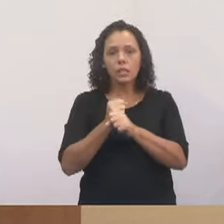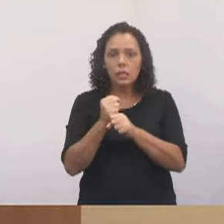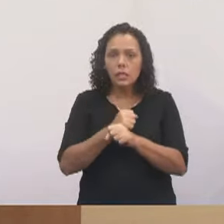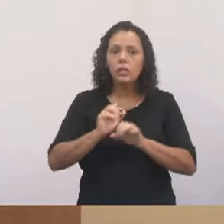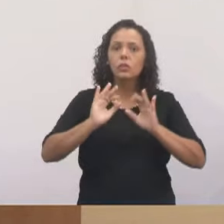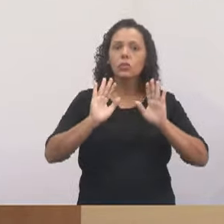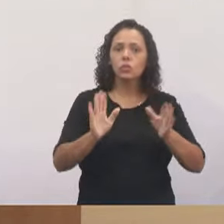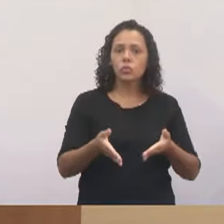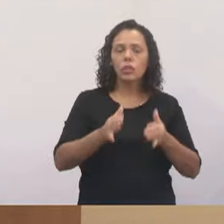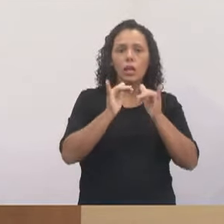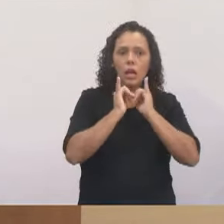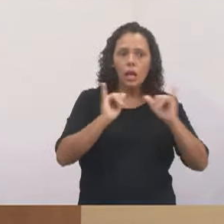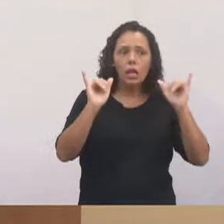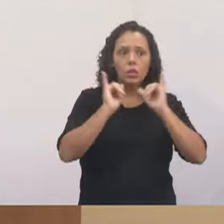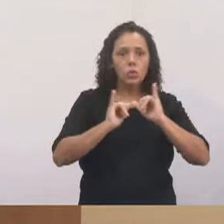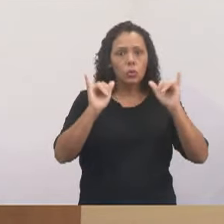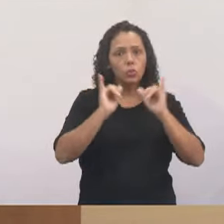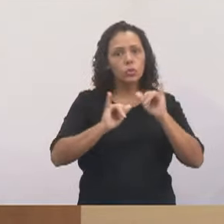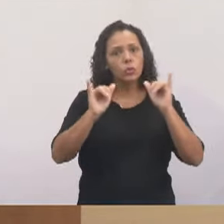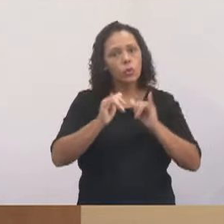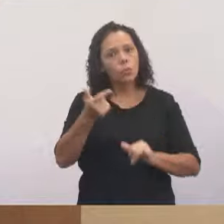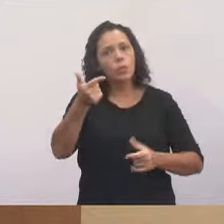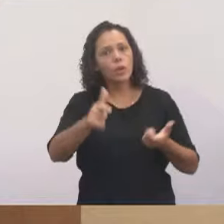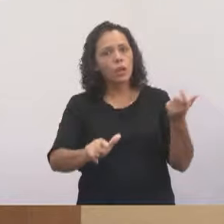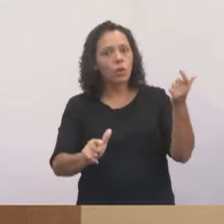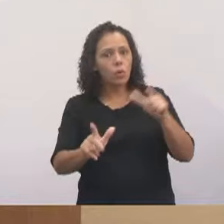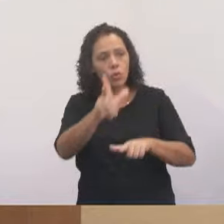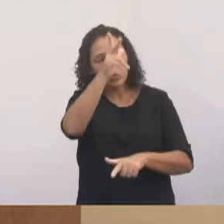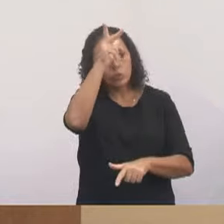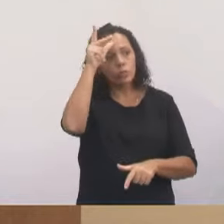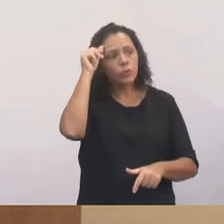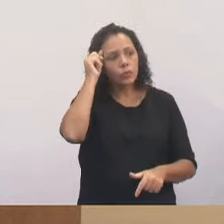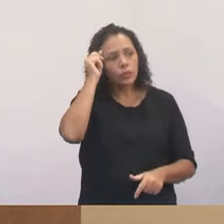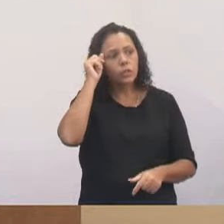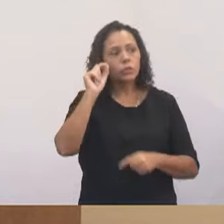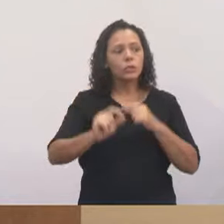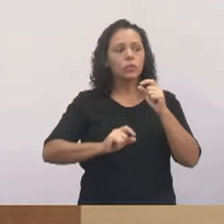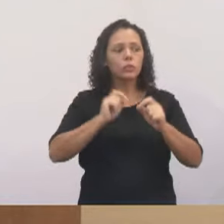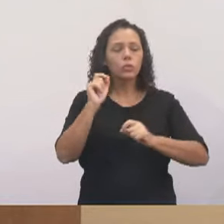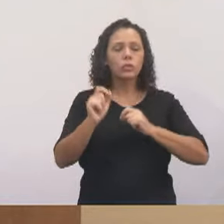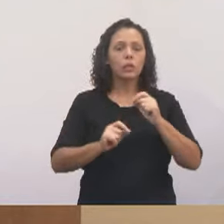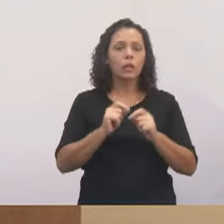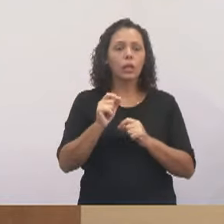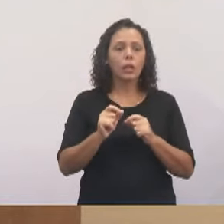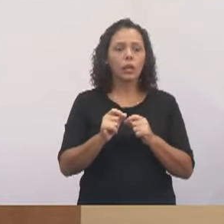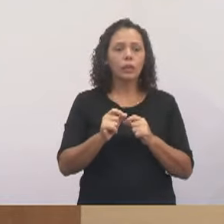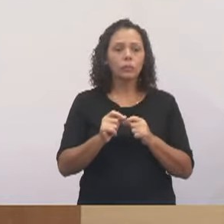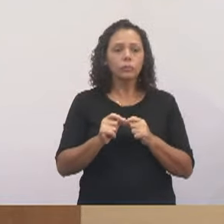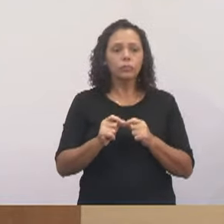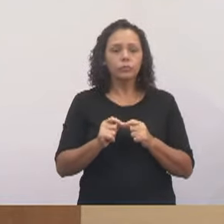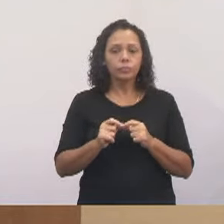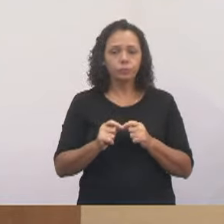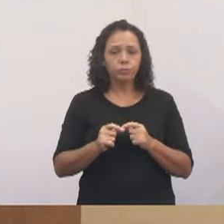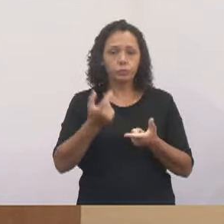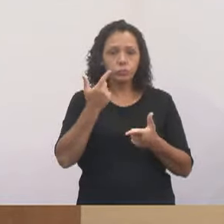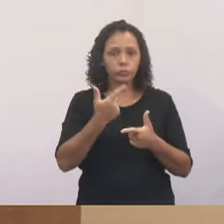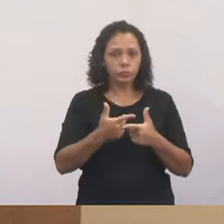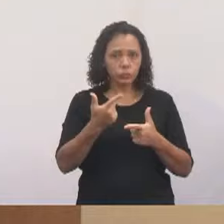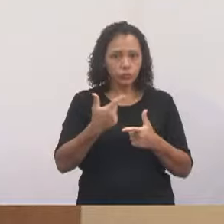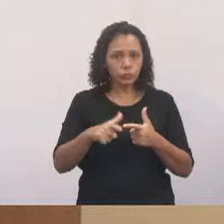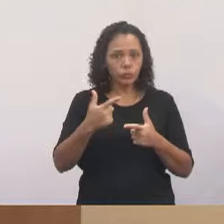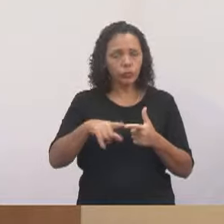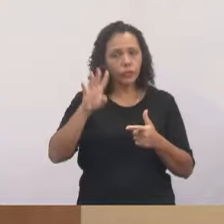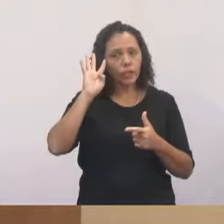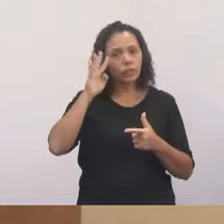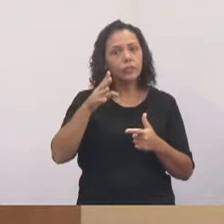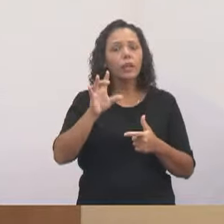prefeitos que já passaram por essa cidade que uma das questões que aliviaria a enchente